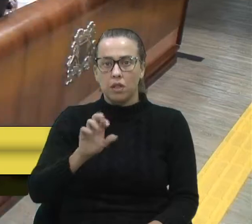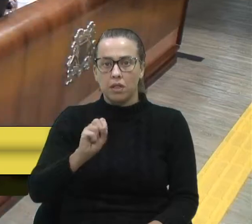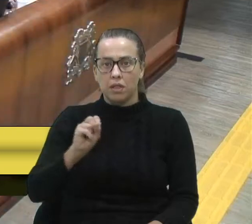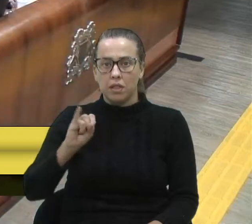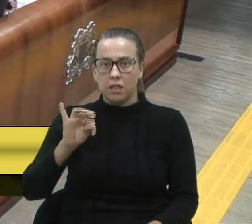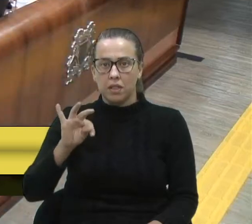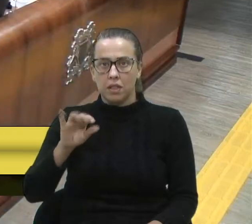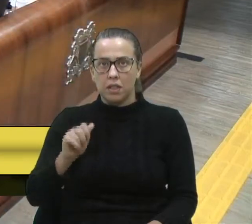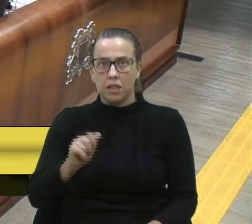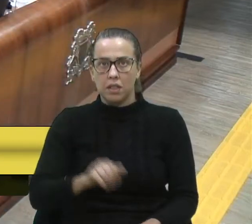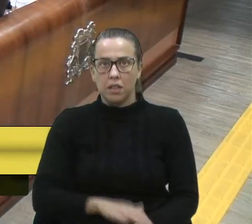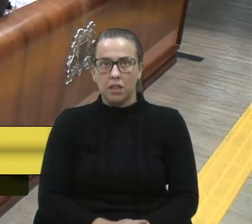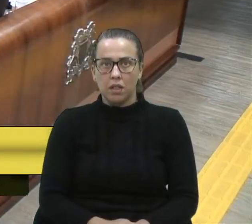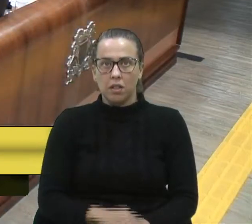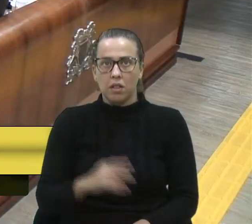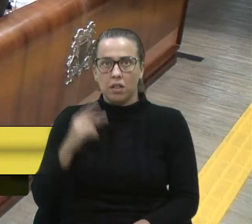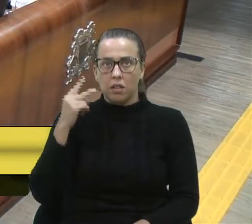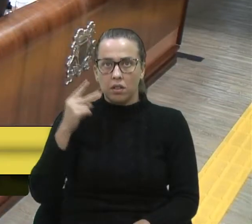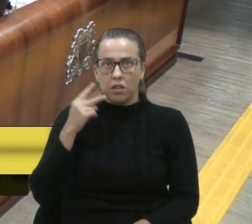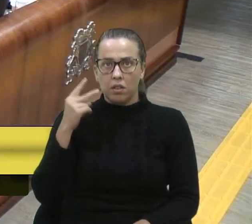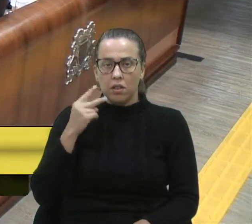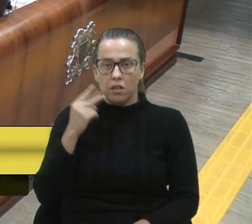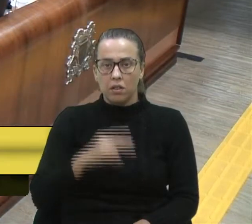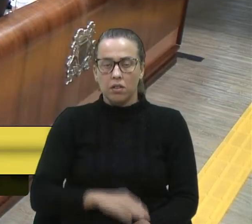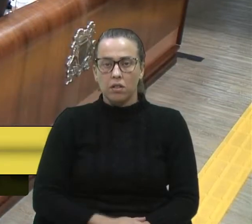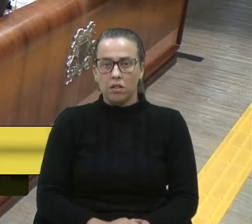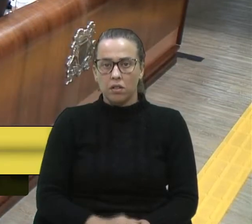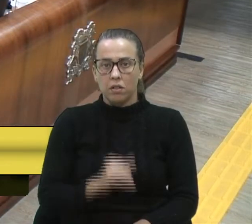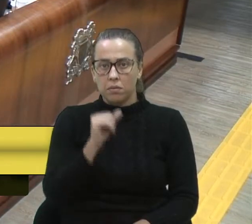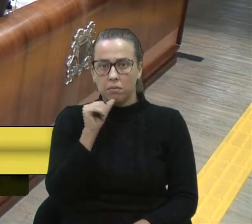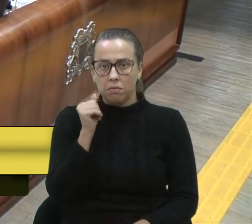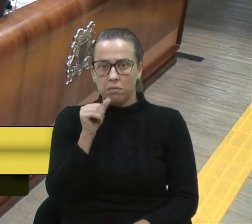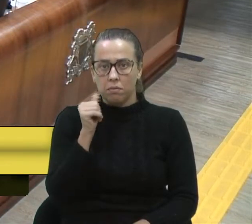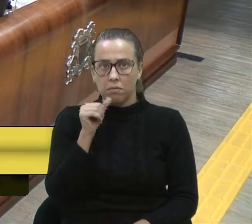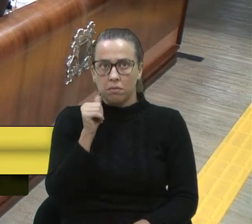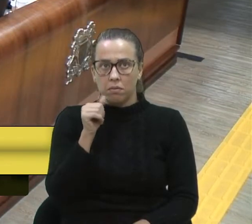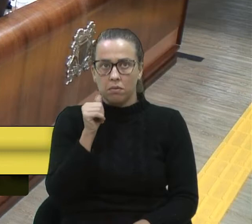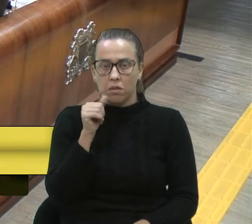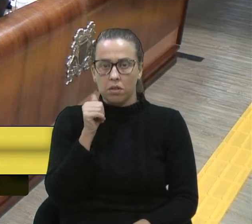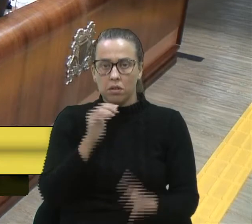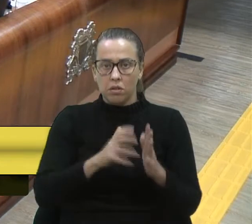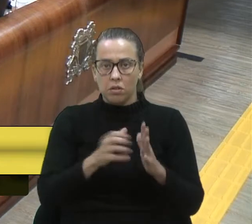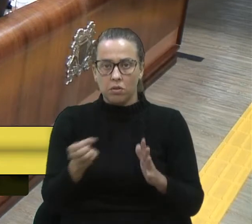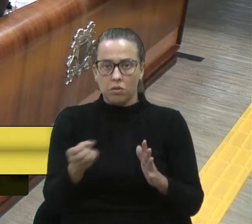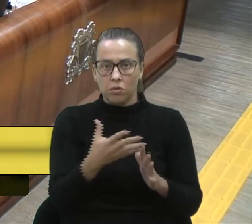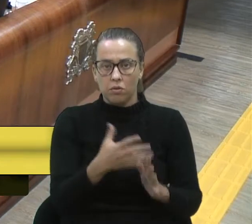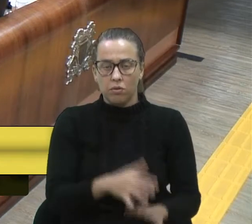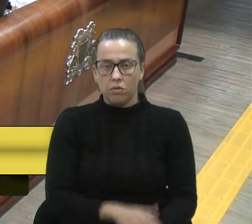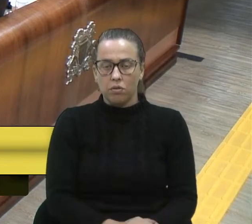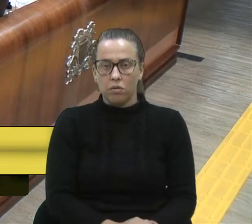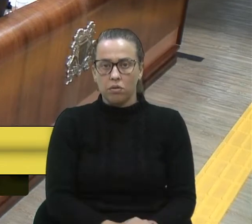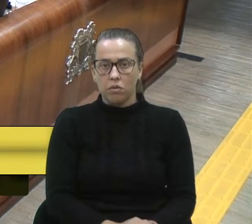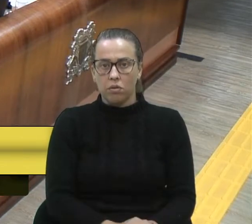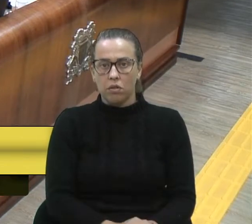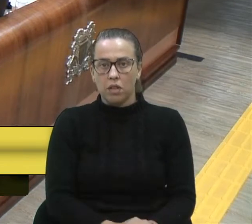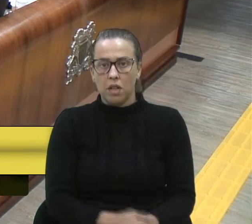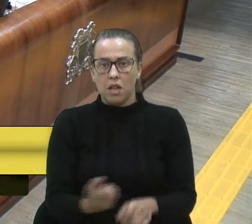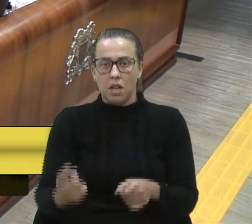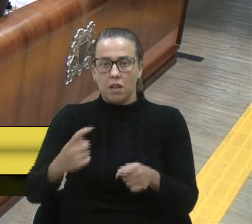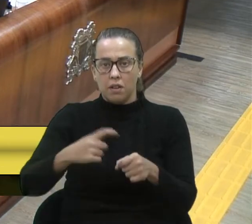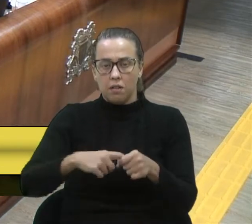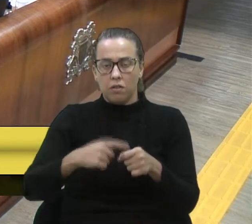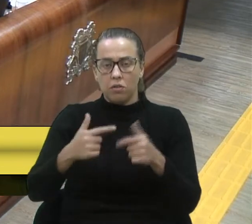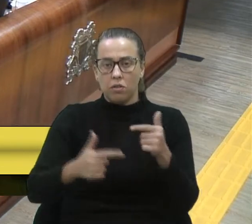Declaração de líder, vereador Maurício Marcon, Partido Novo, na tribuna. E também já retorna os trabalhos